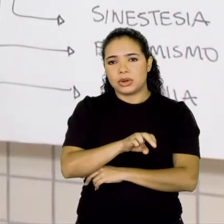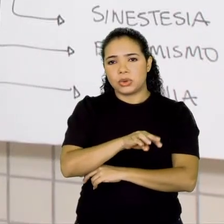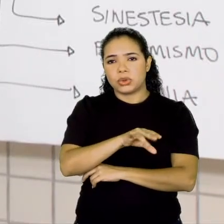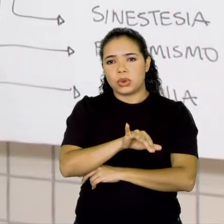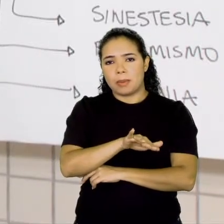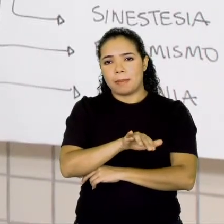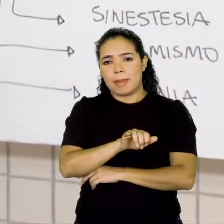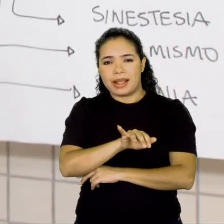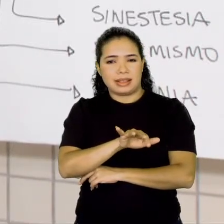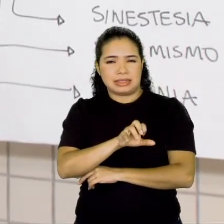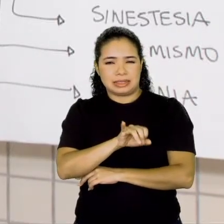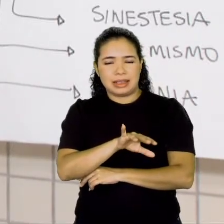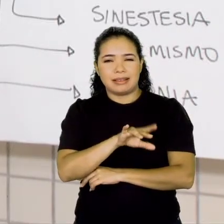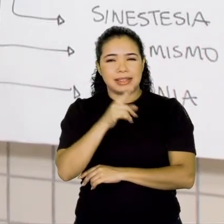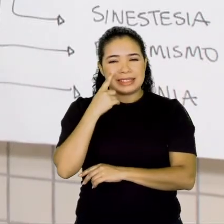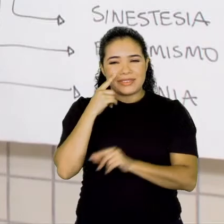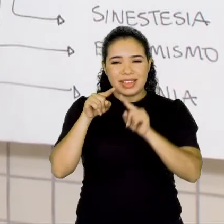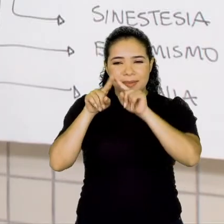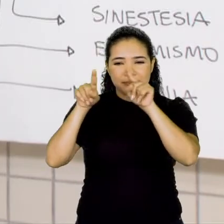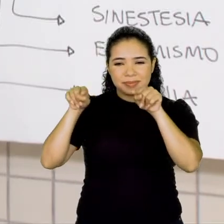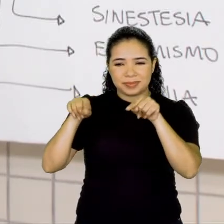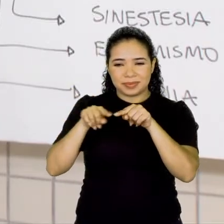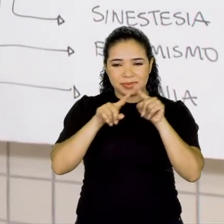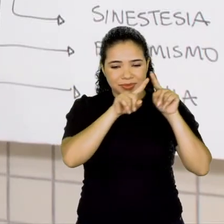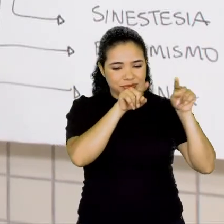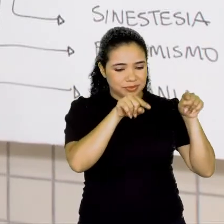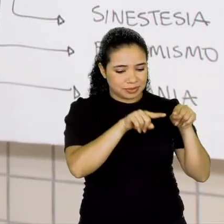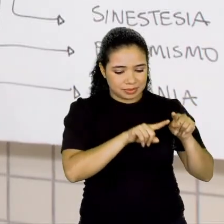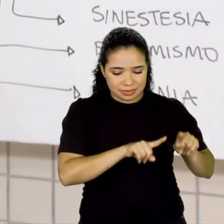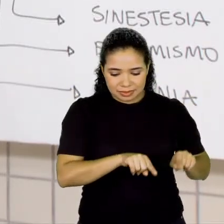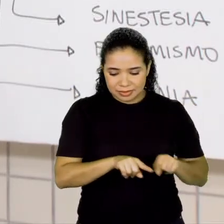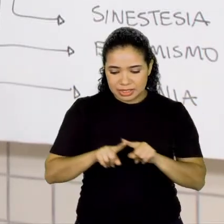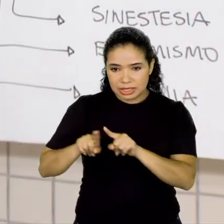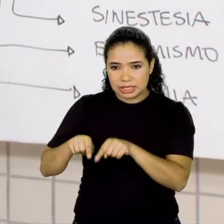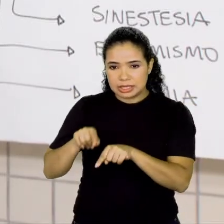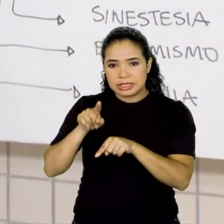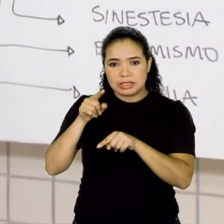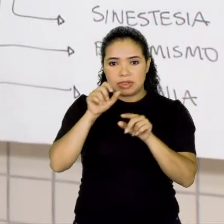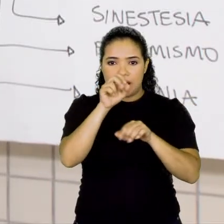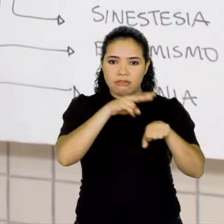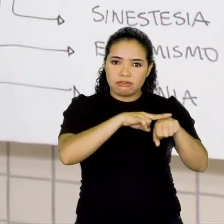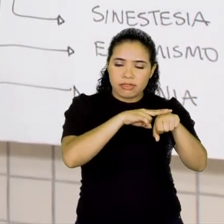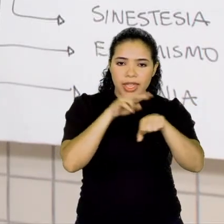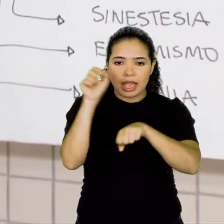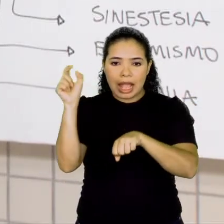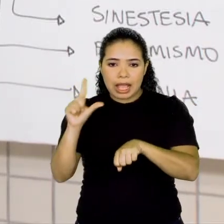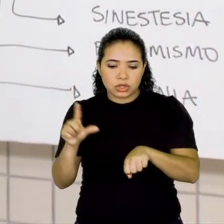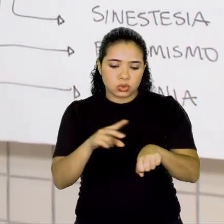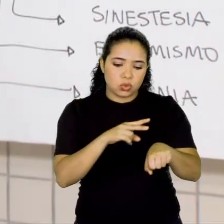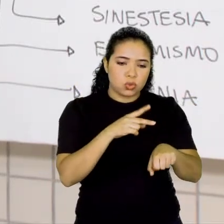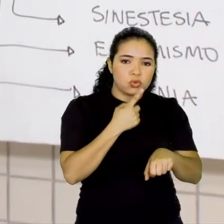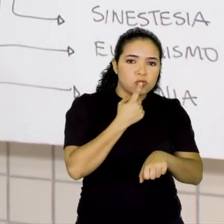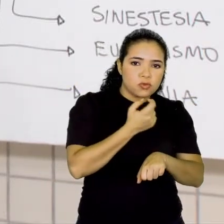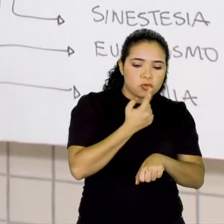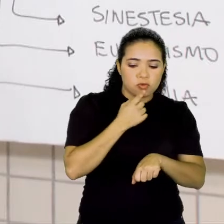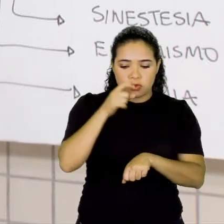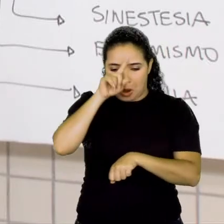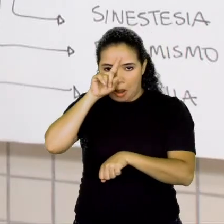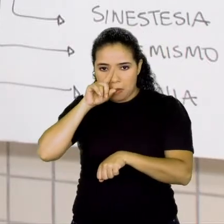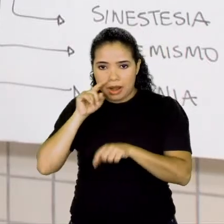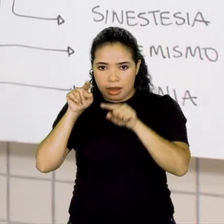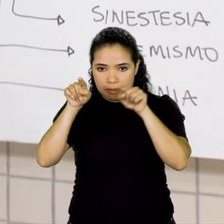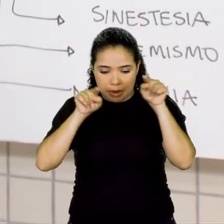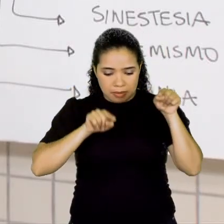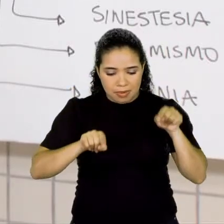eu falei todos os nomes para vocês saberem que não existe só aquela que nós destacamos, né, no texto lá, existem